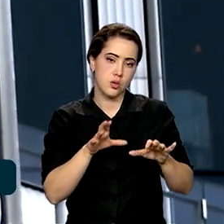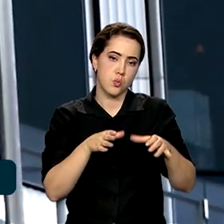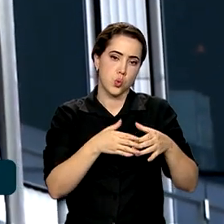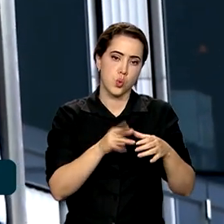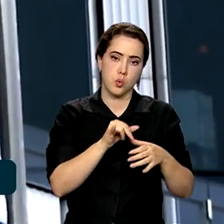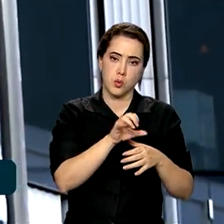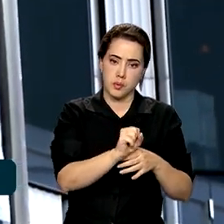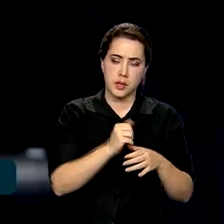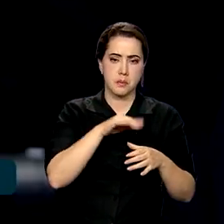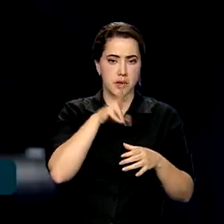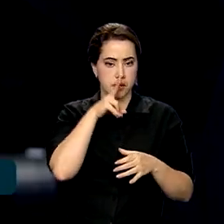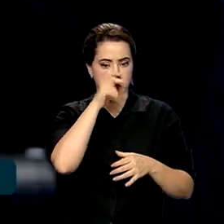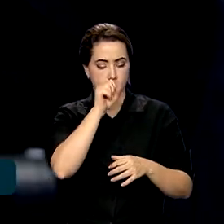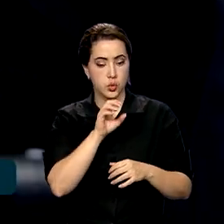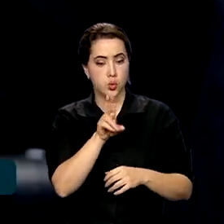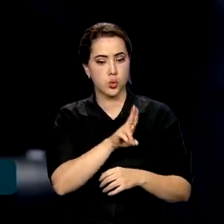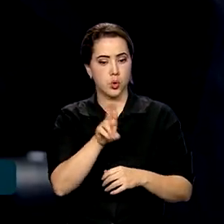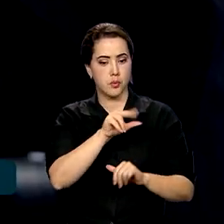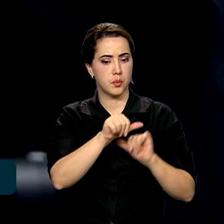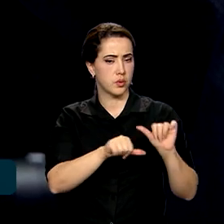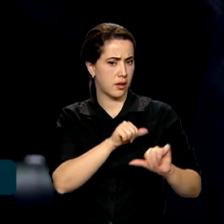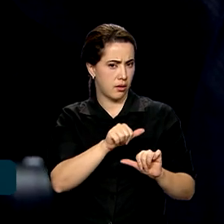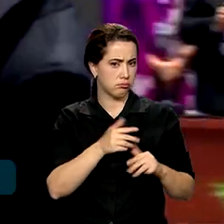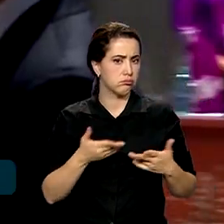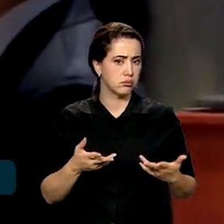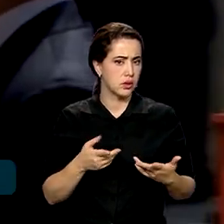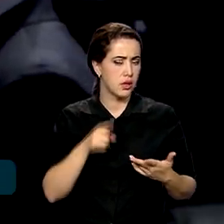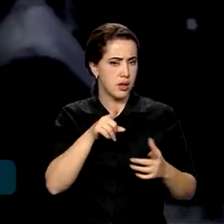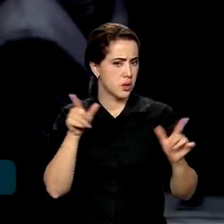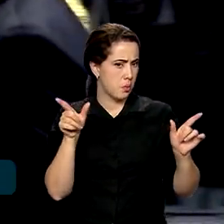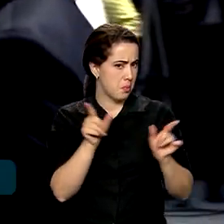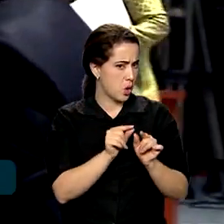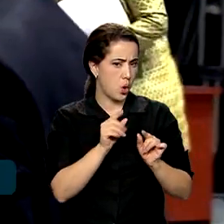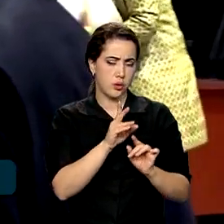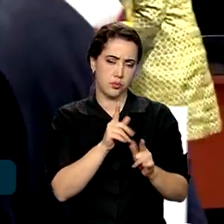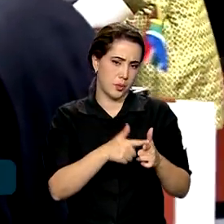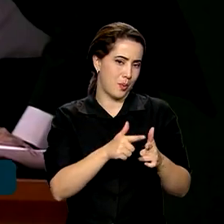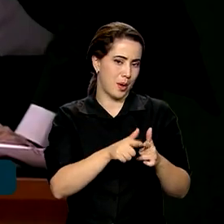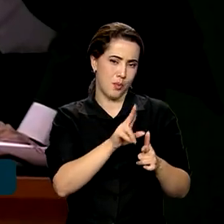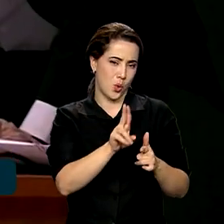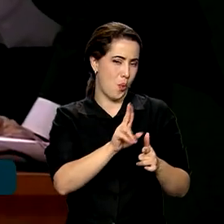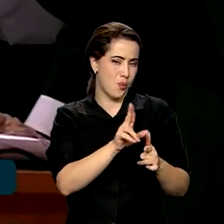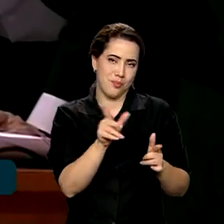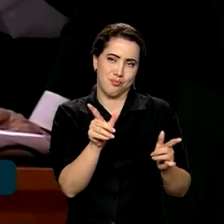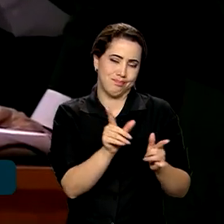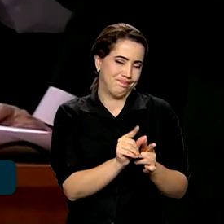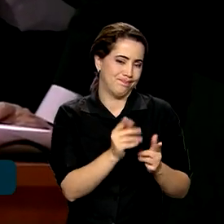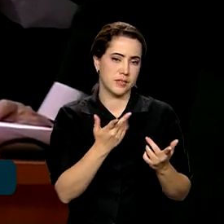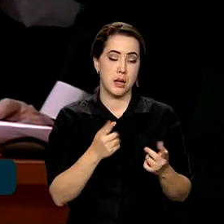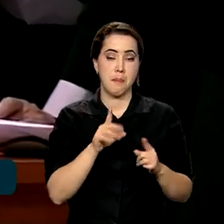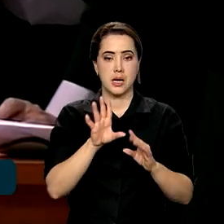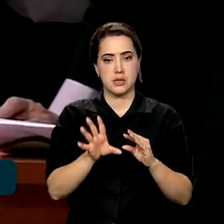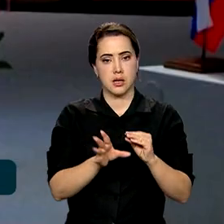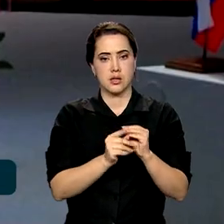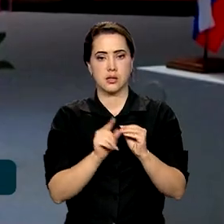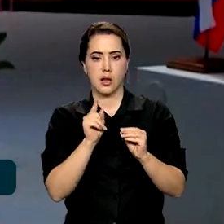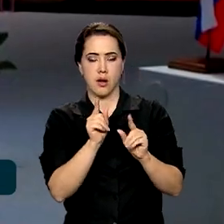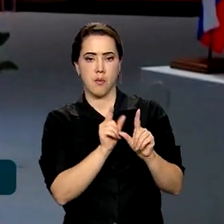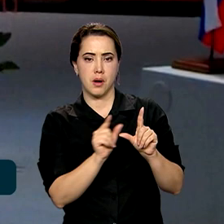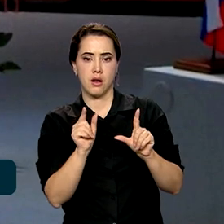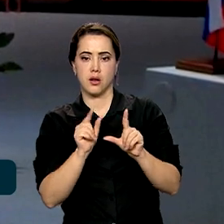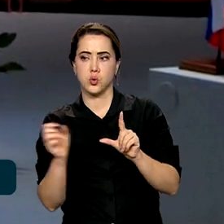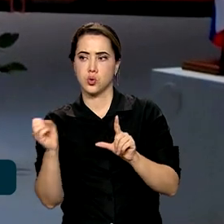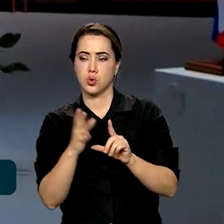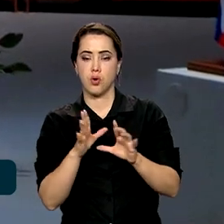BRICS. O nome da organização teria que ser mudado? Esse é o menor dos problemas. Mas, obviamente, acrescentar uma letra pelo nome de cada